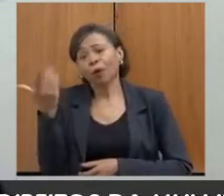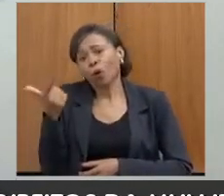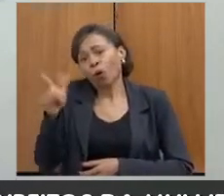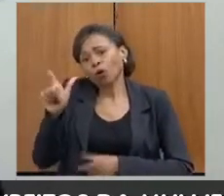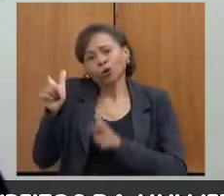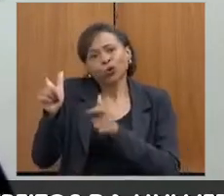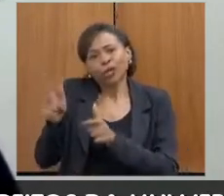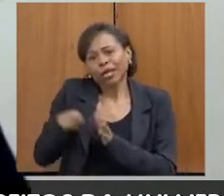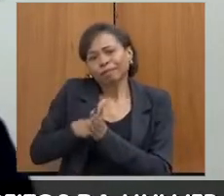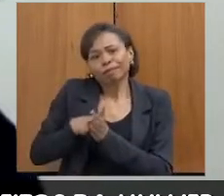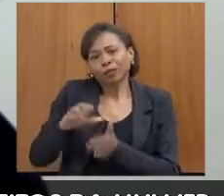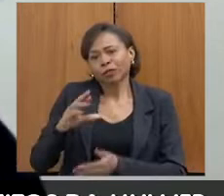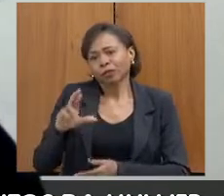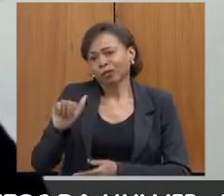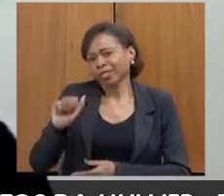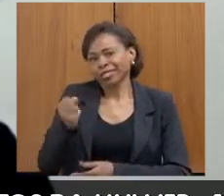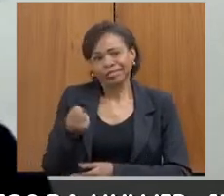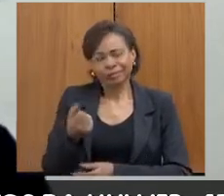humanizado lá no CREAS.